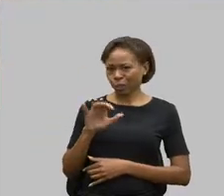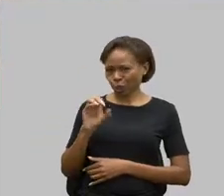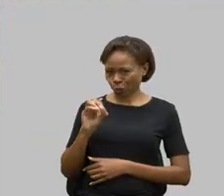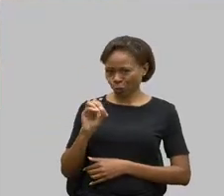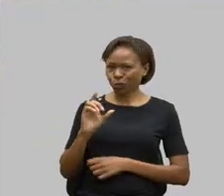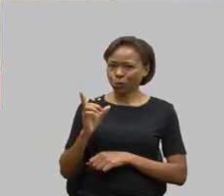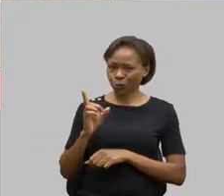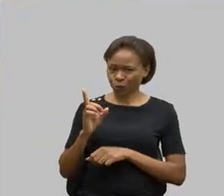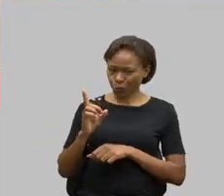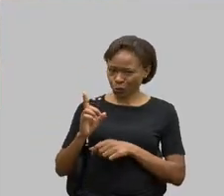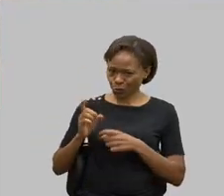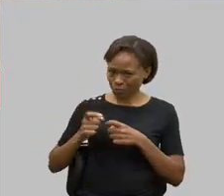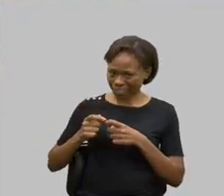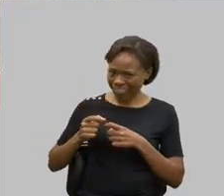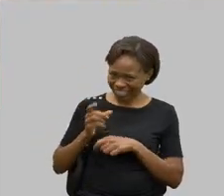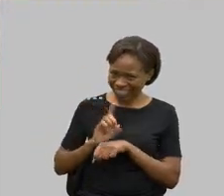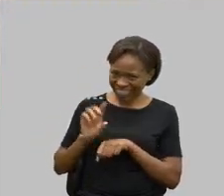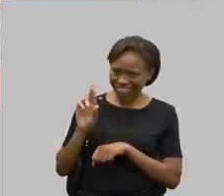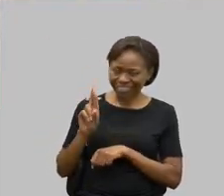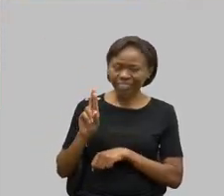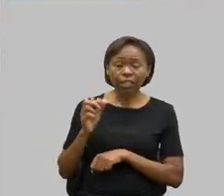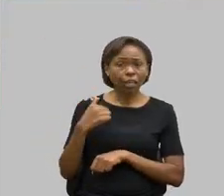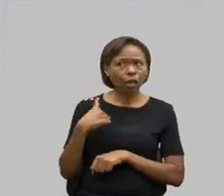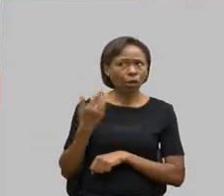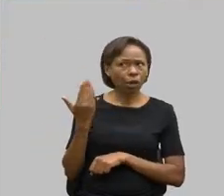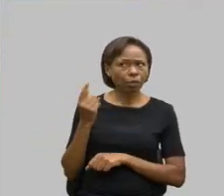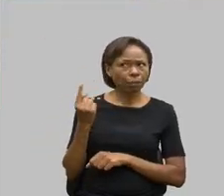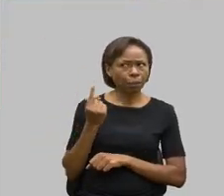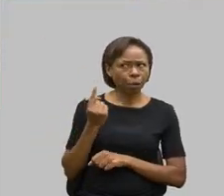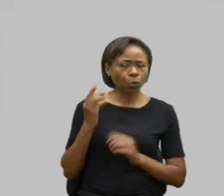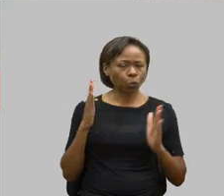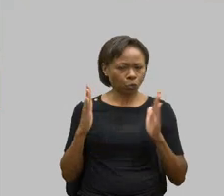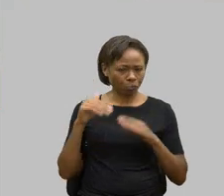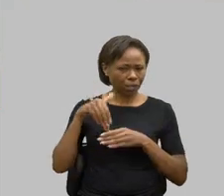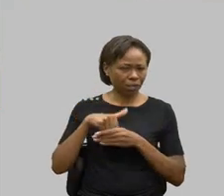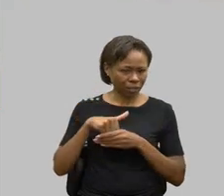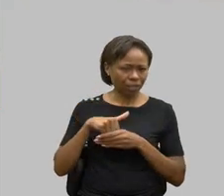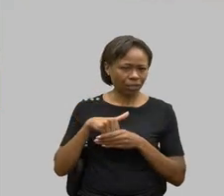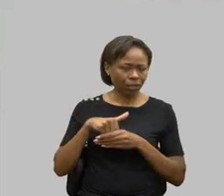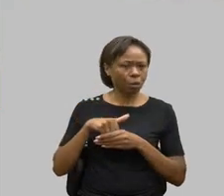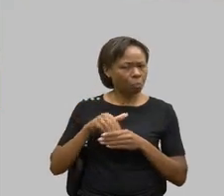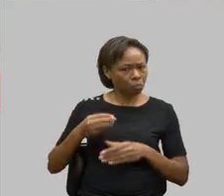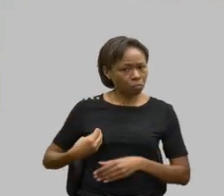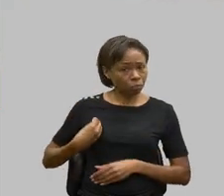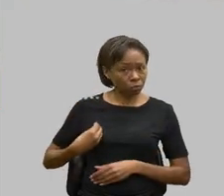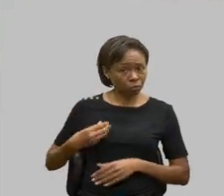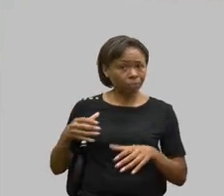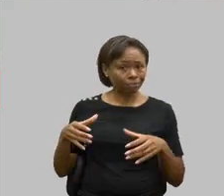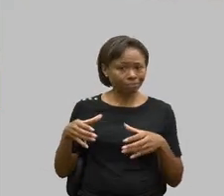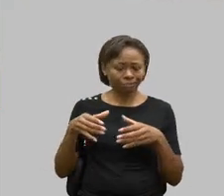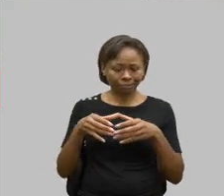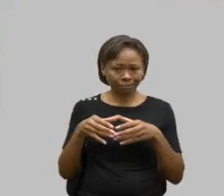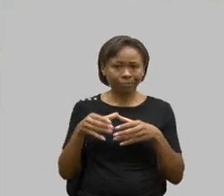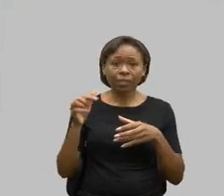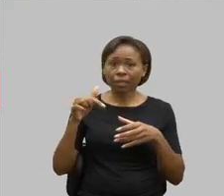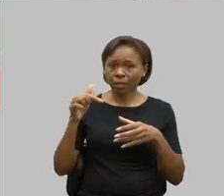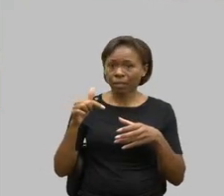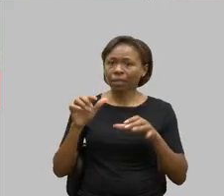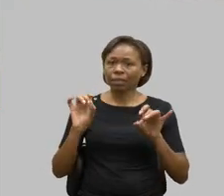meu primeiro mandato participei aqui da comissão, ela é muito especial, e